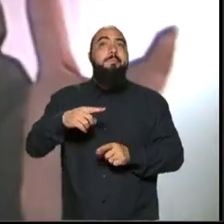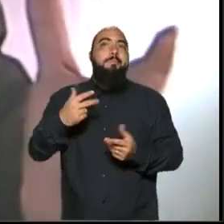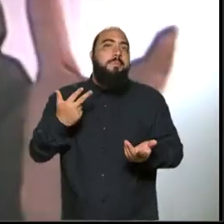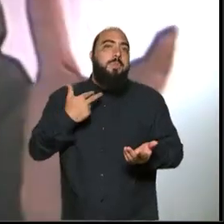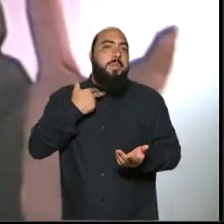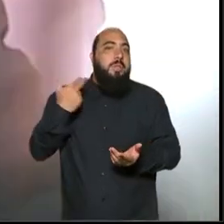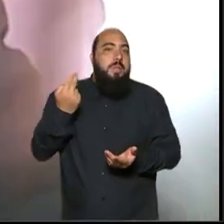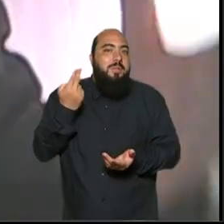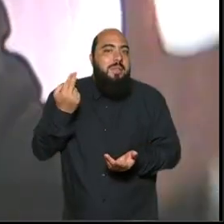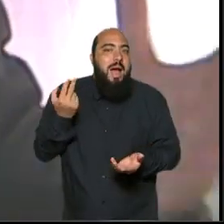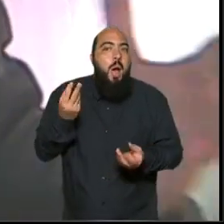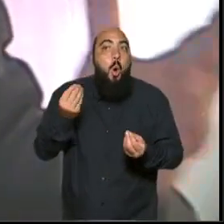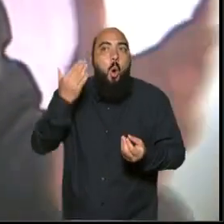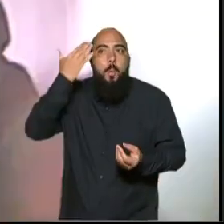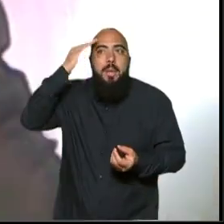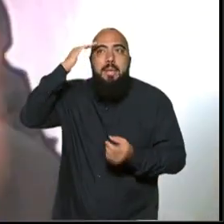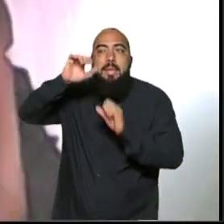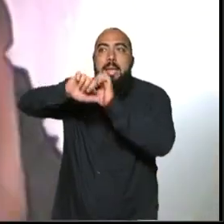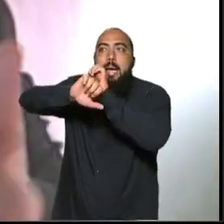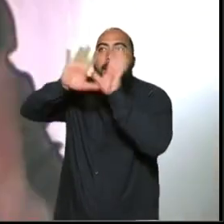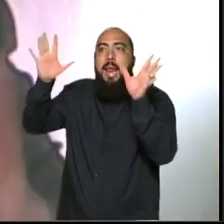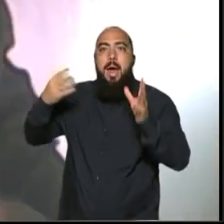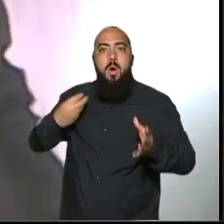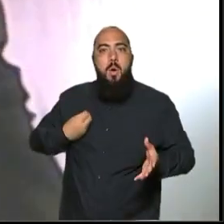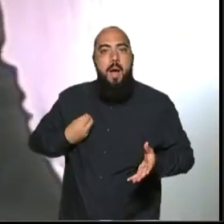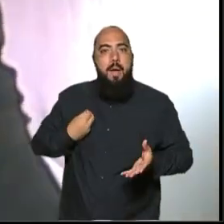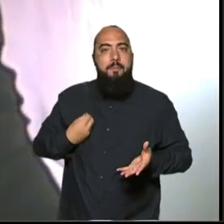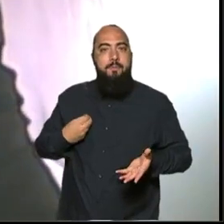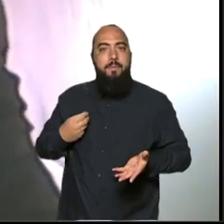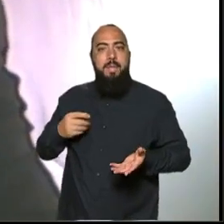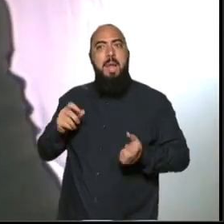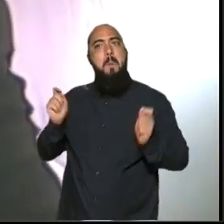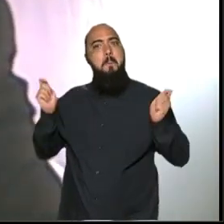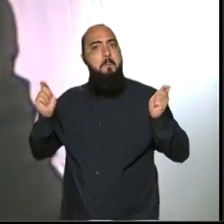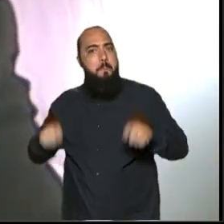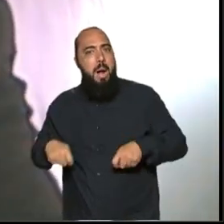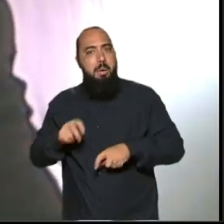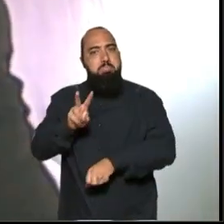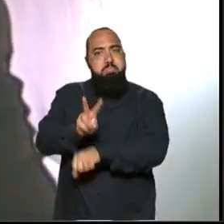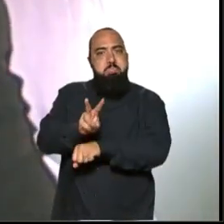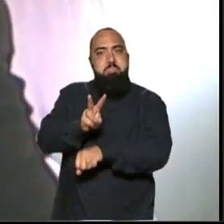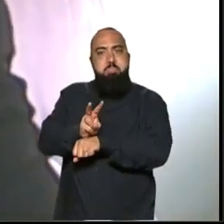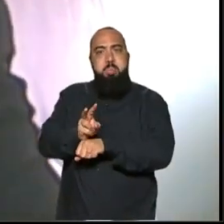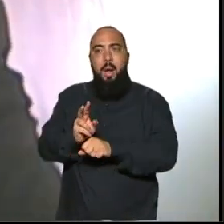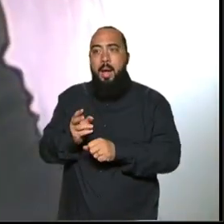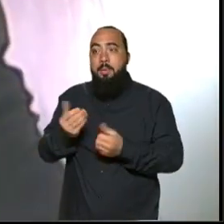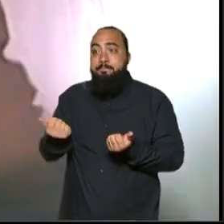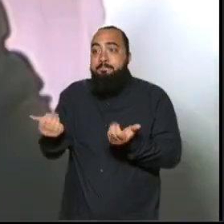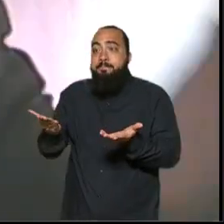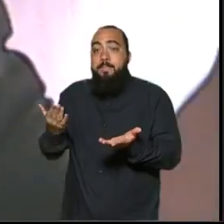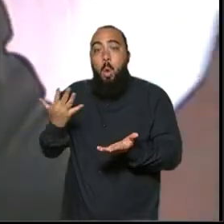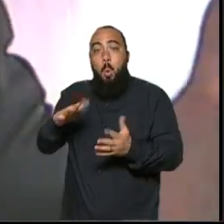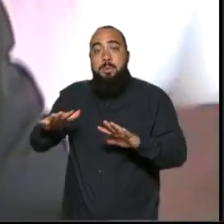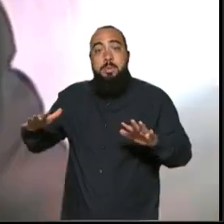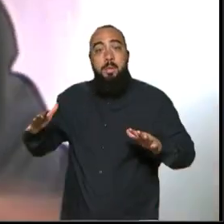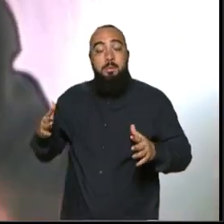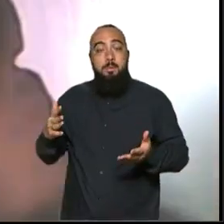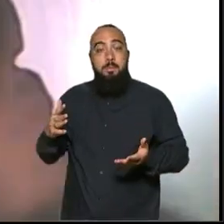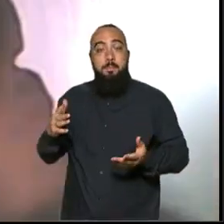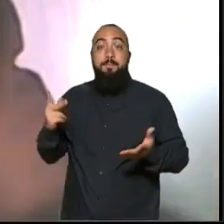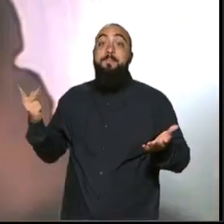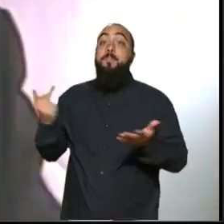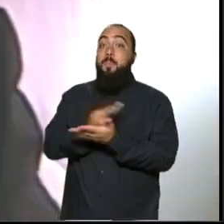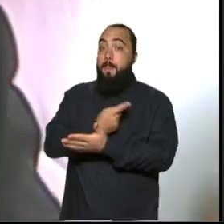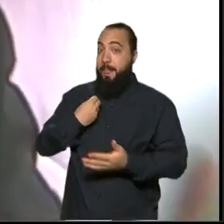entender como a vida pode ser preservada nos oceanos e, consequentemente, a vida